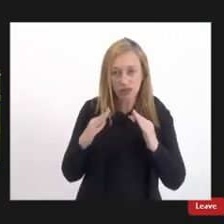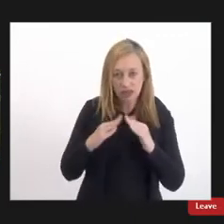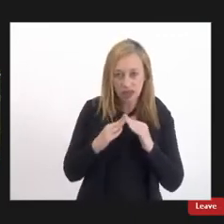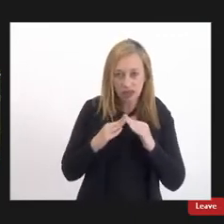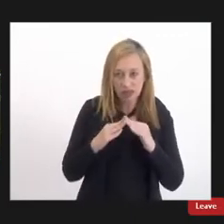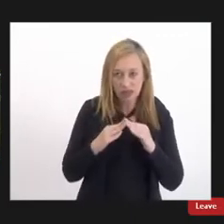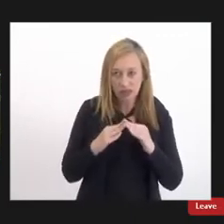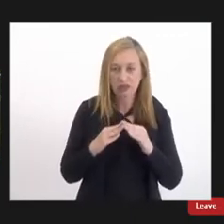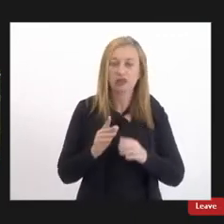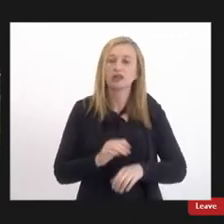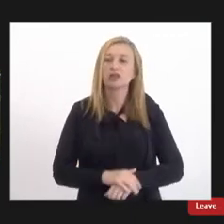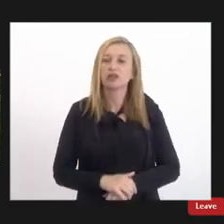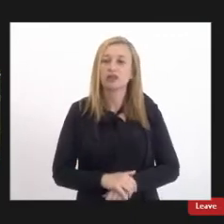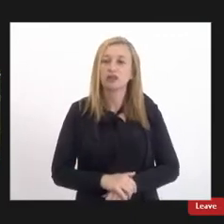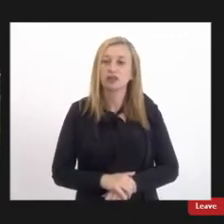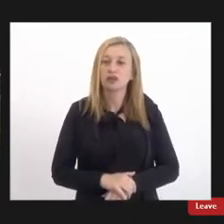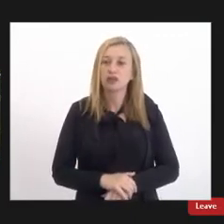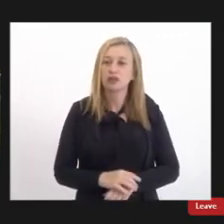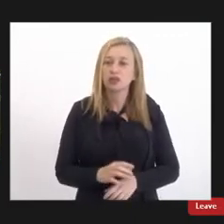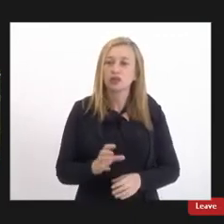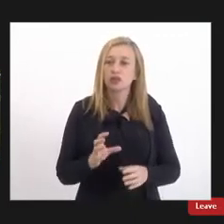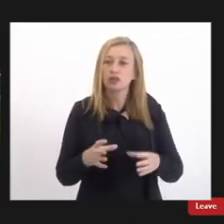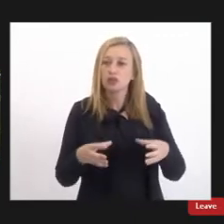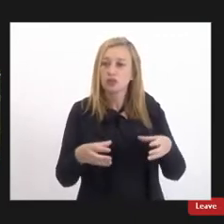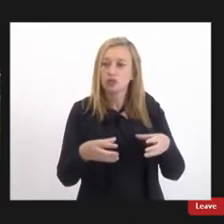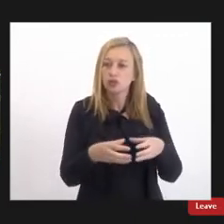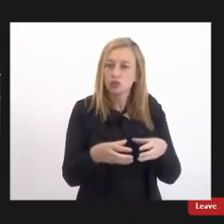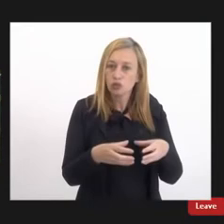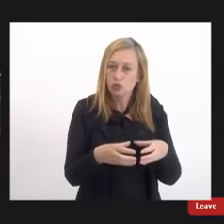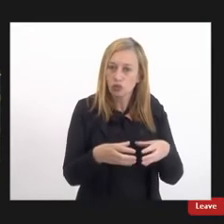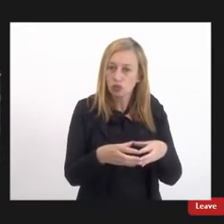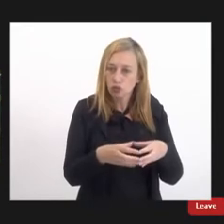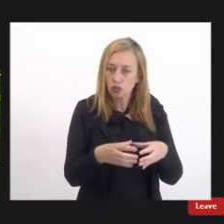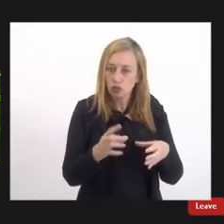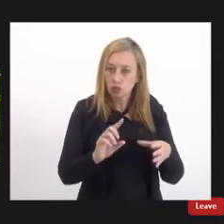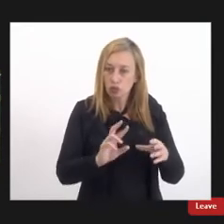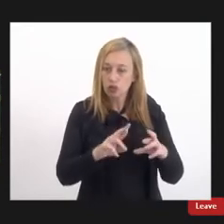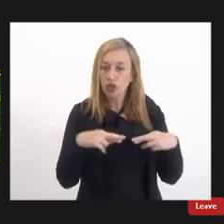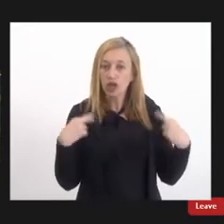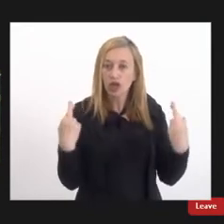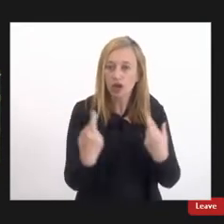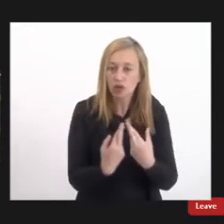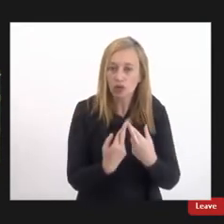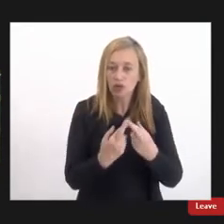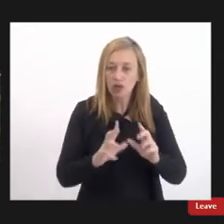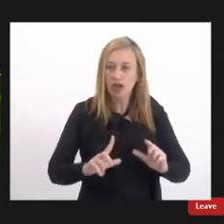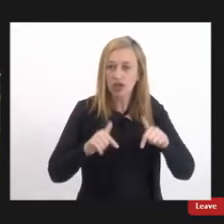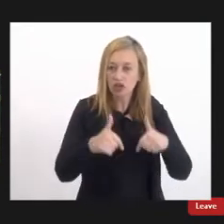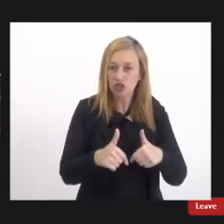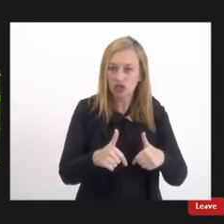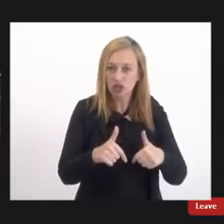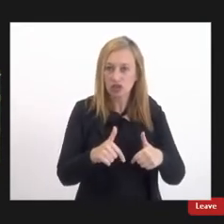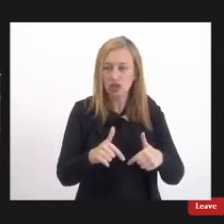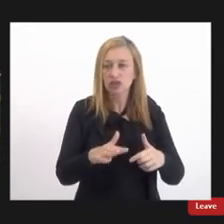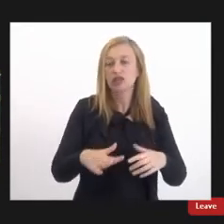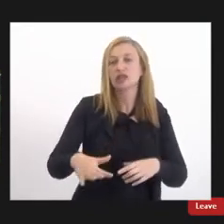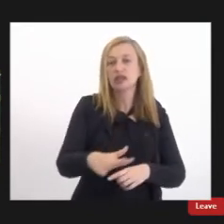que consiste em uma rede que reúne ações e serviços das áreas de assistência